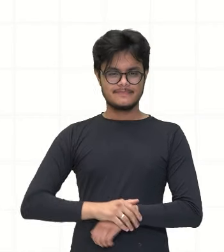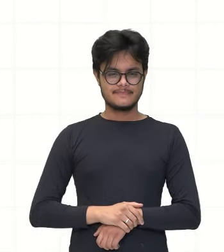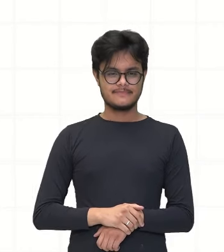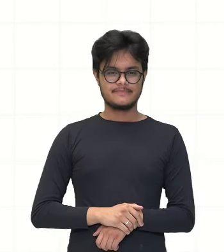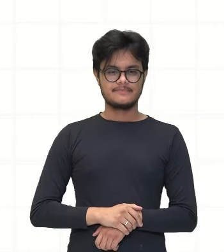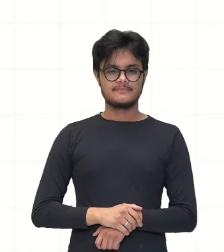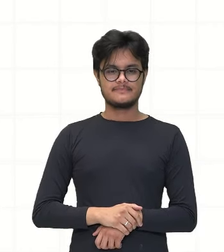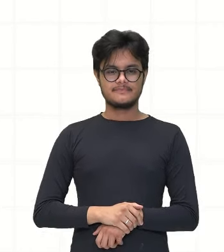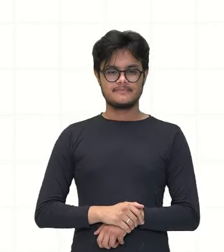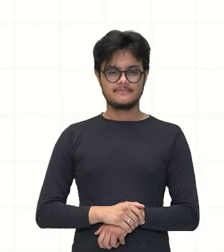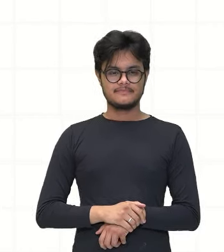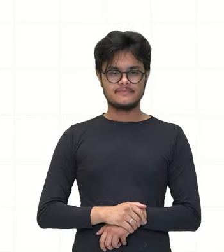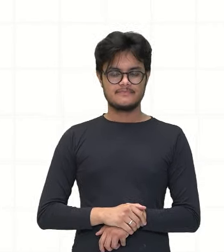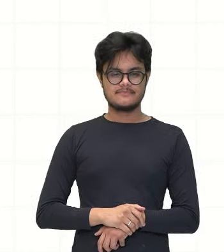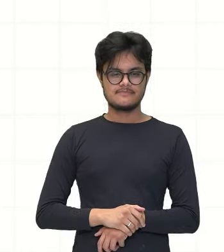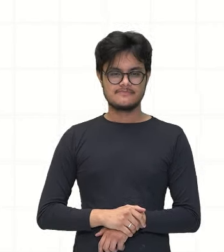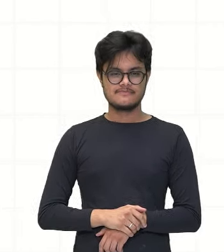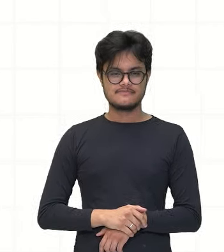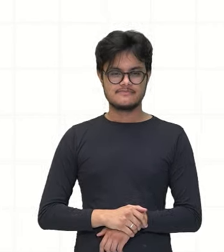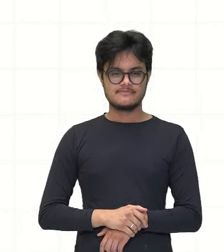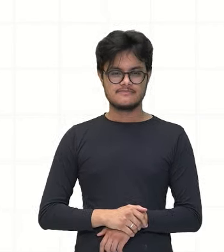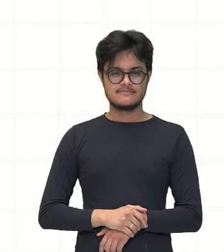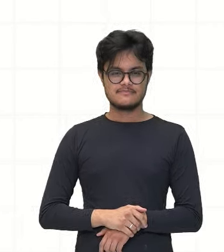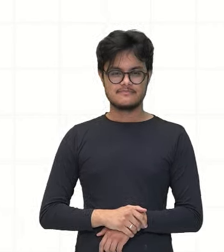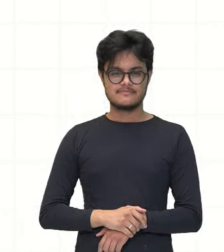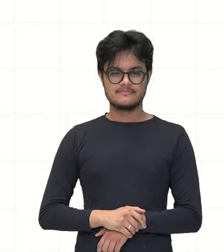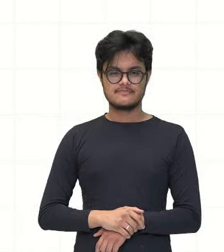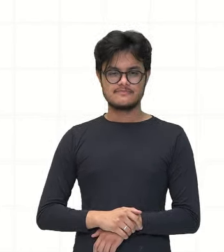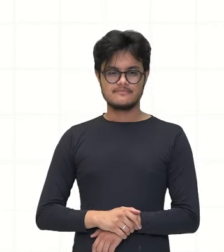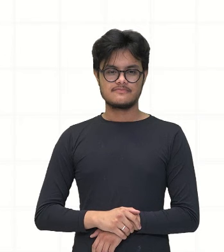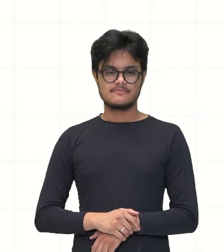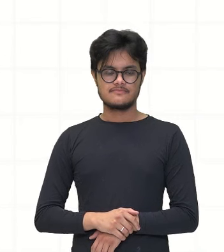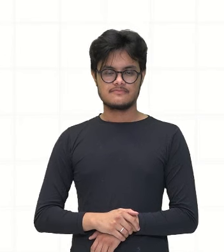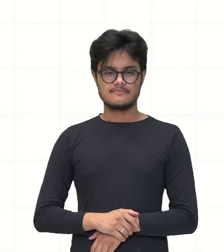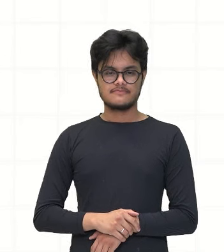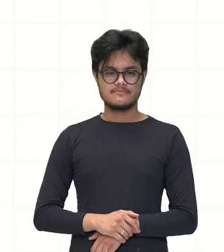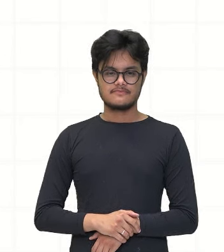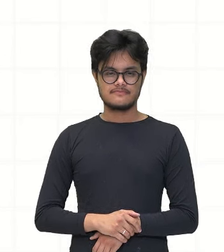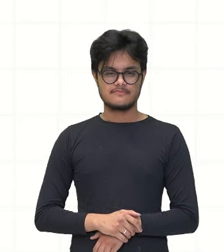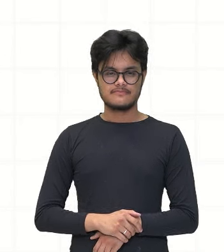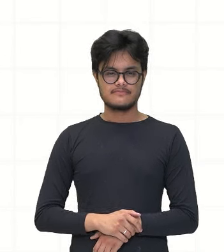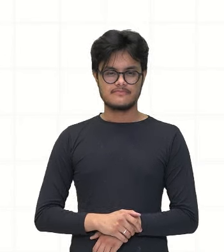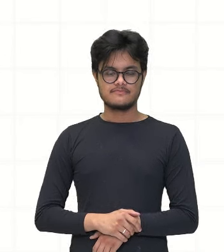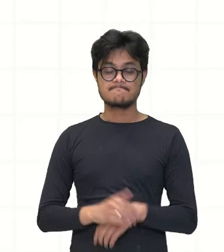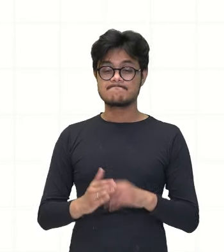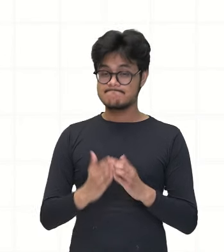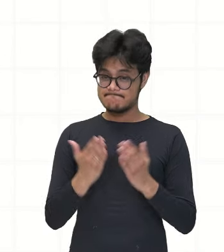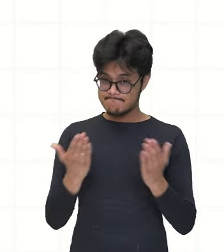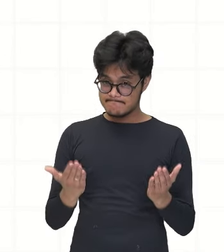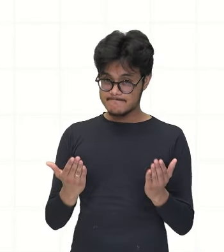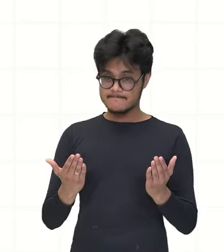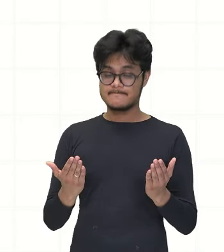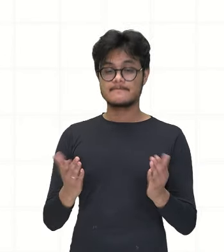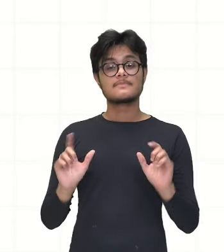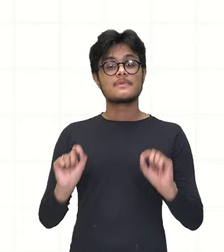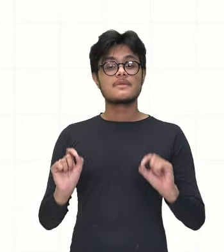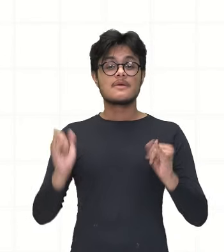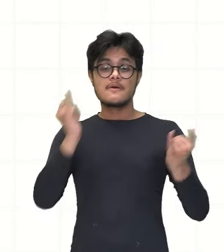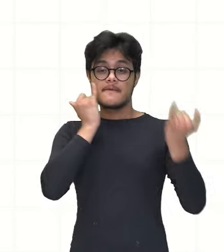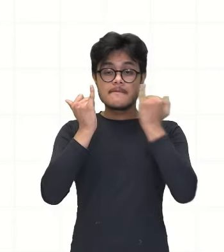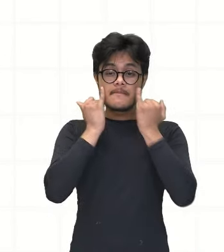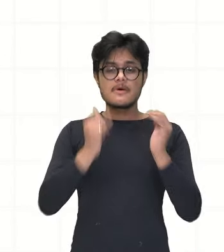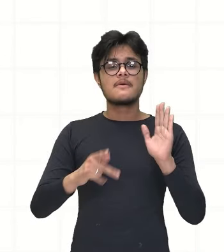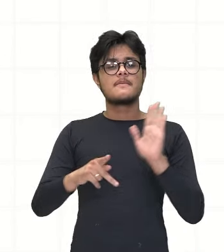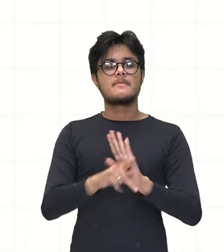colocar aqui X. Aí, eu vou transformar essas informações em